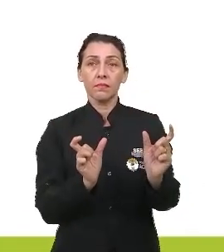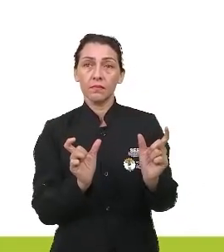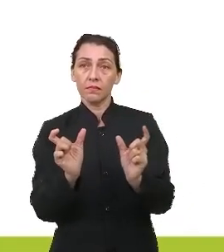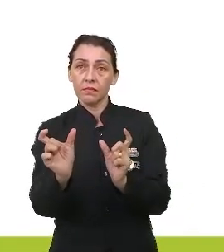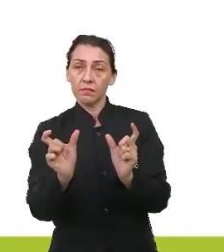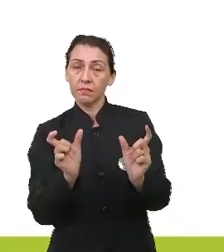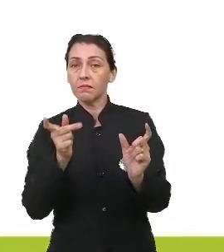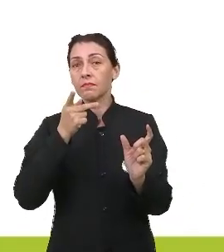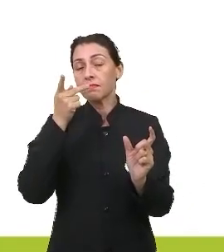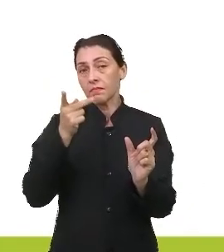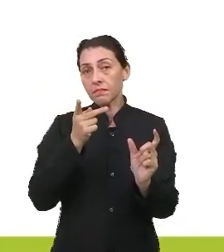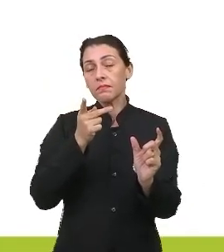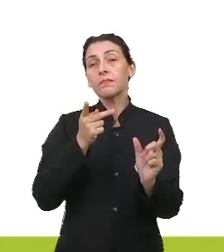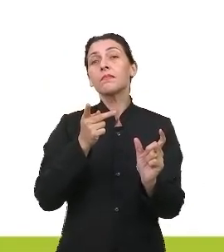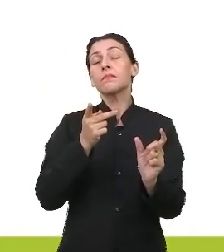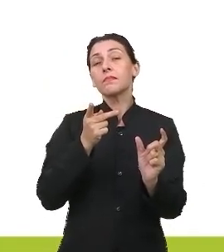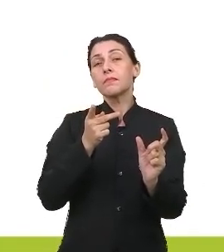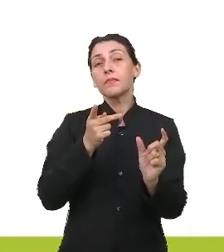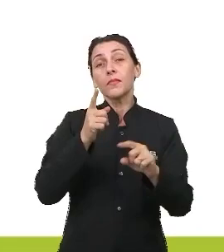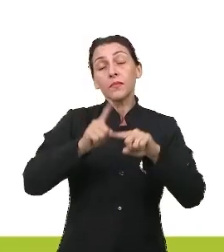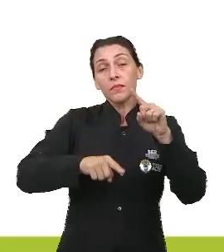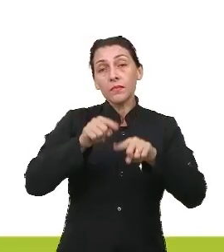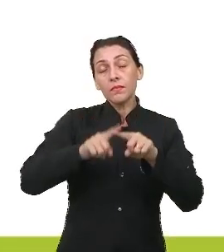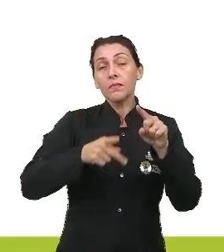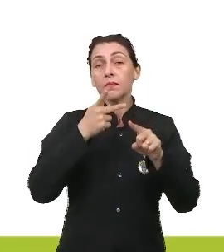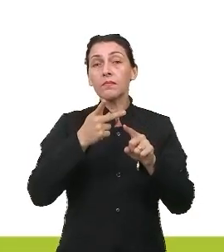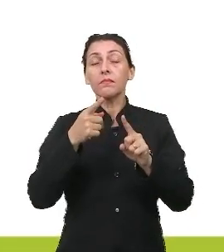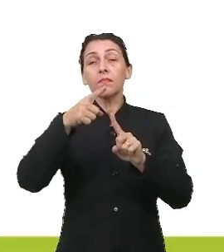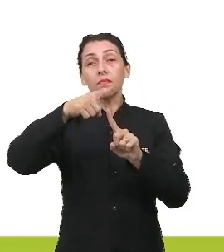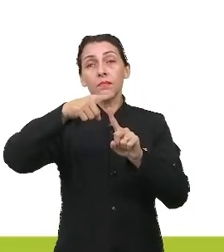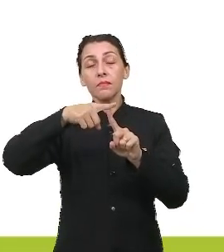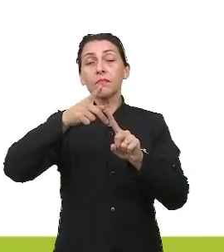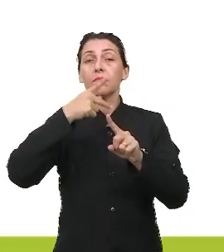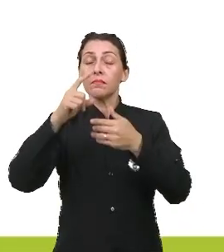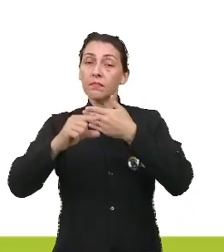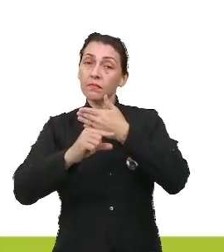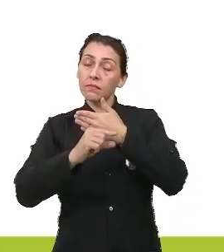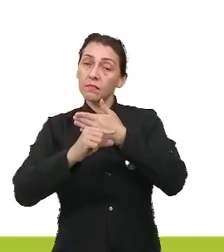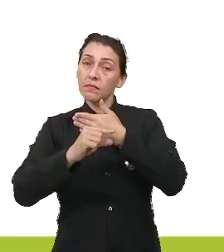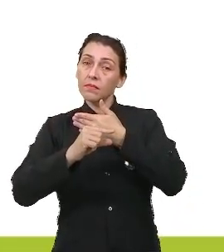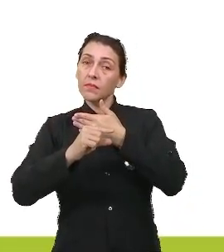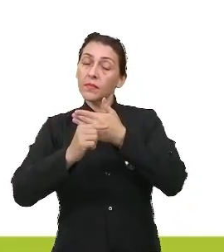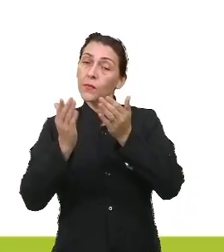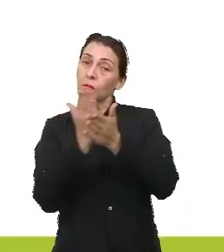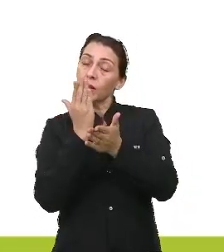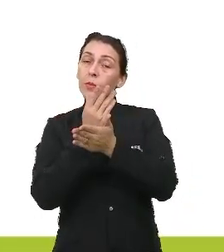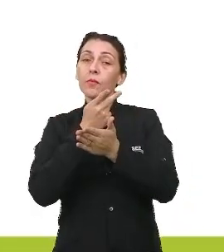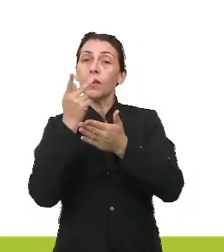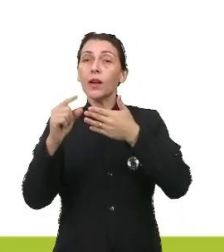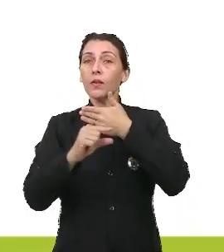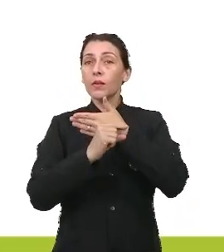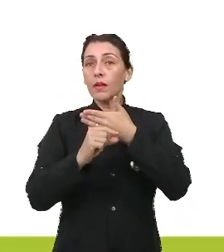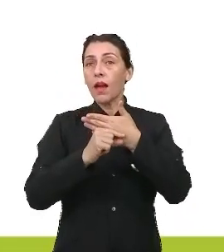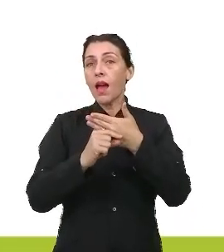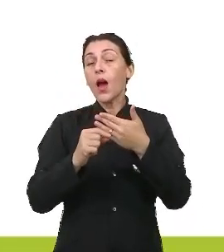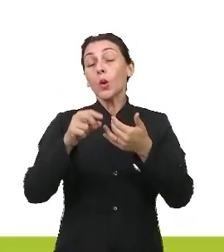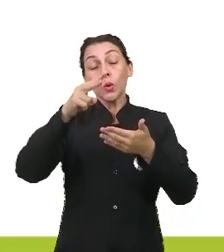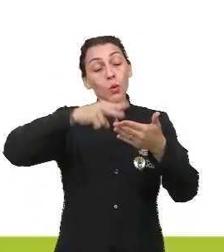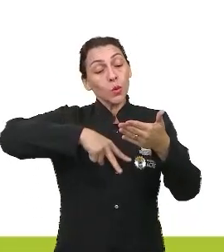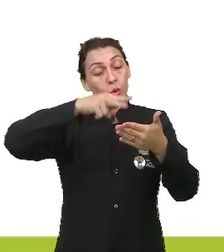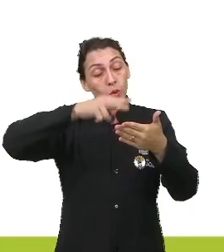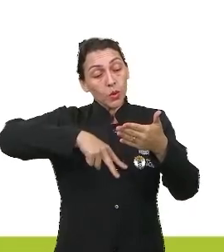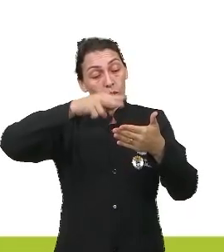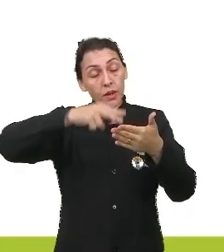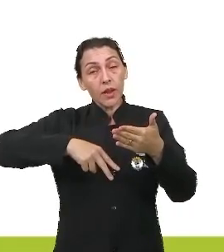dizer o produto, se diz a marca. Para falar da obra, fala-se do autor. Ah, eu estou lendo